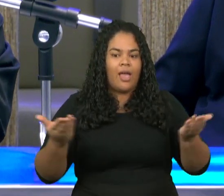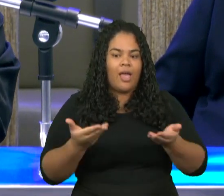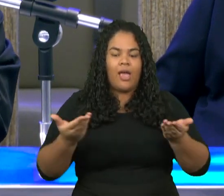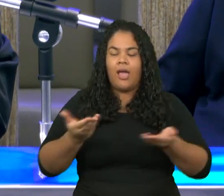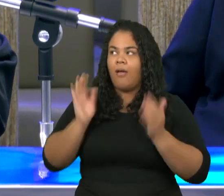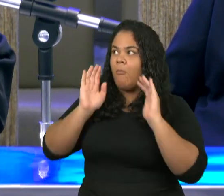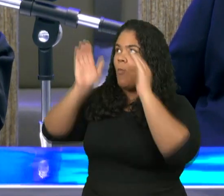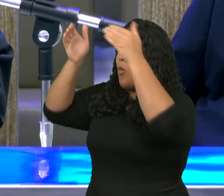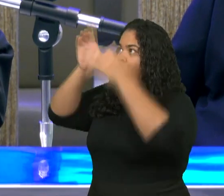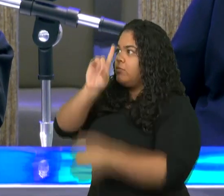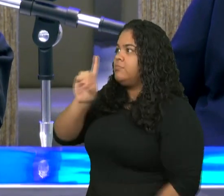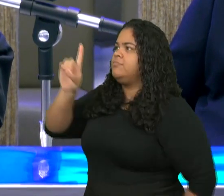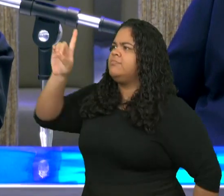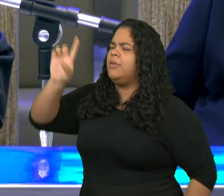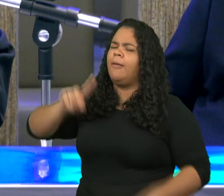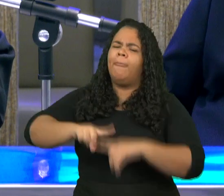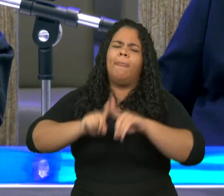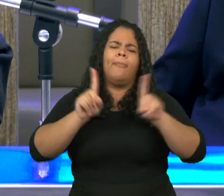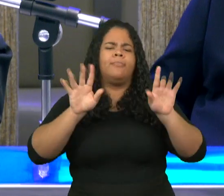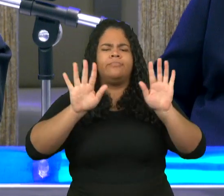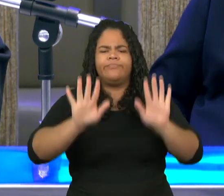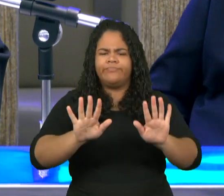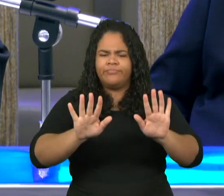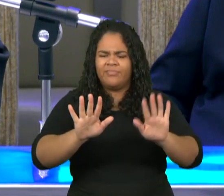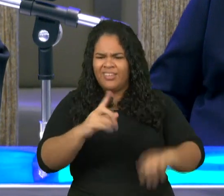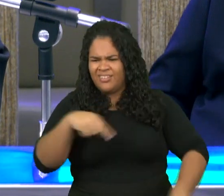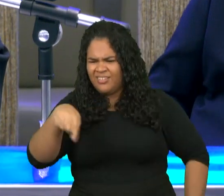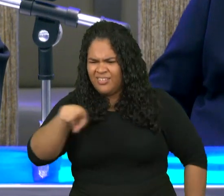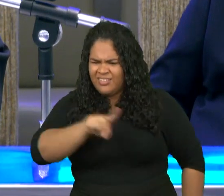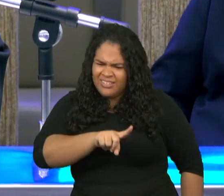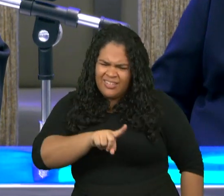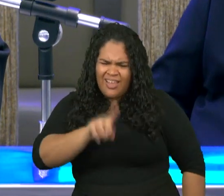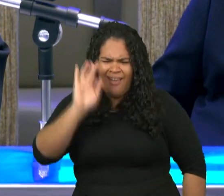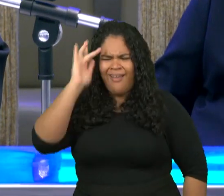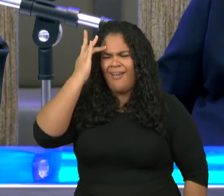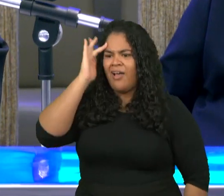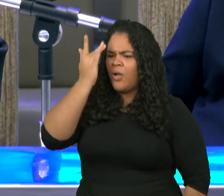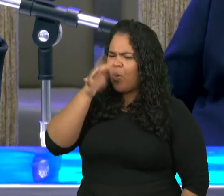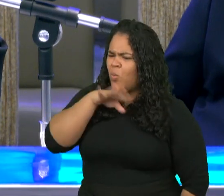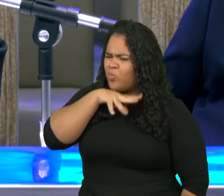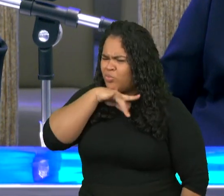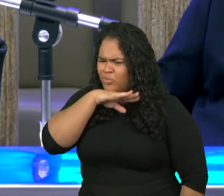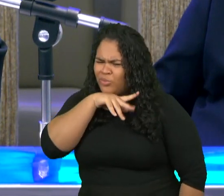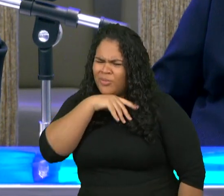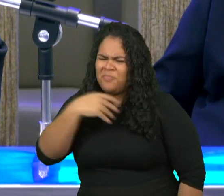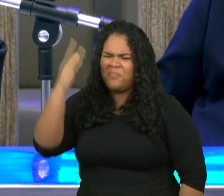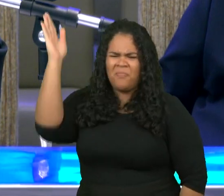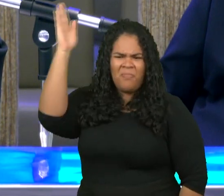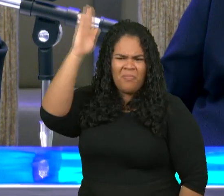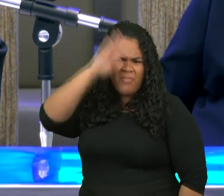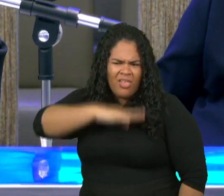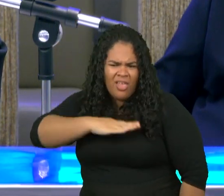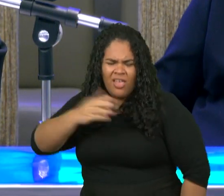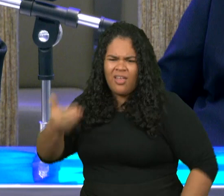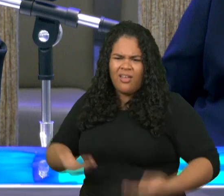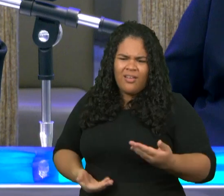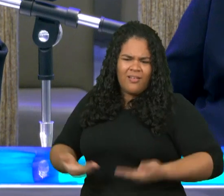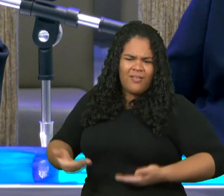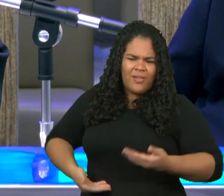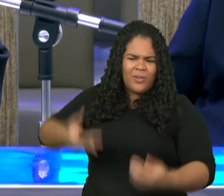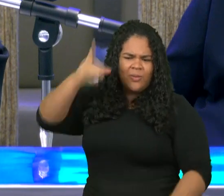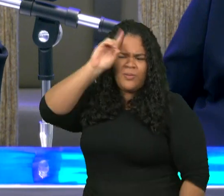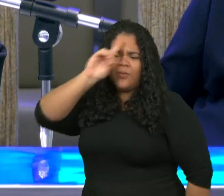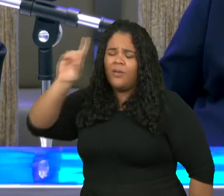porém se vos parecer mal aos vossos olhos servia o Senhor